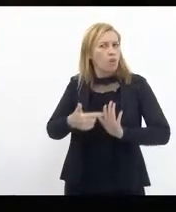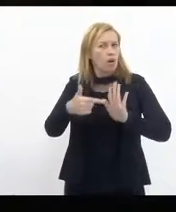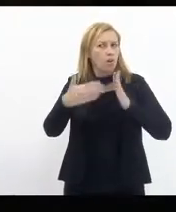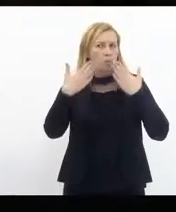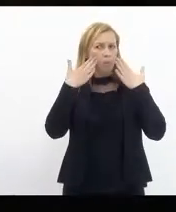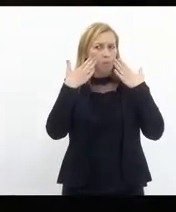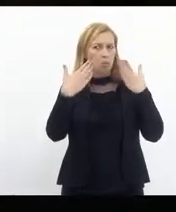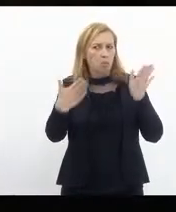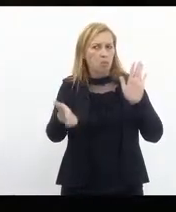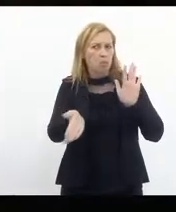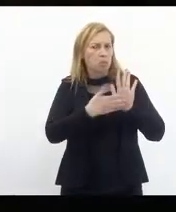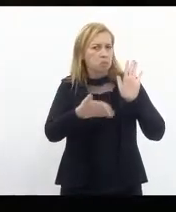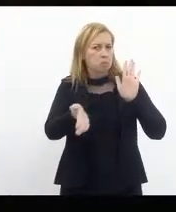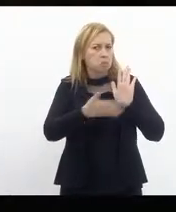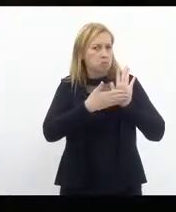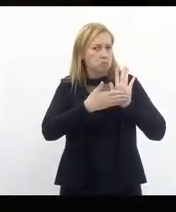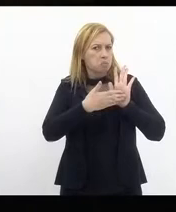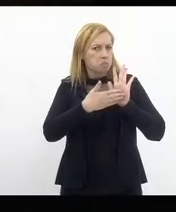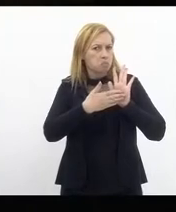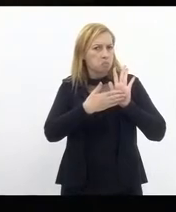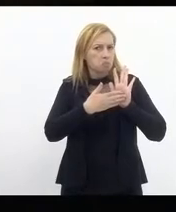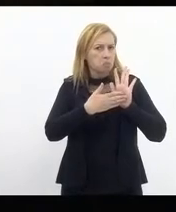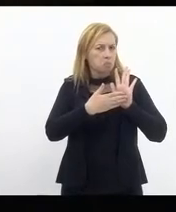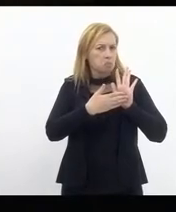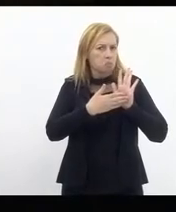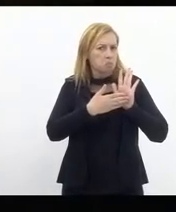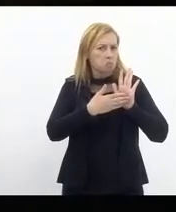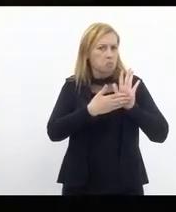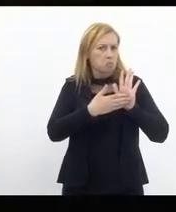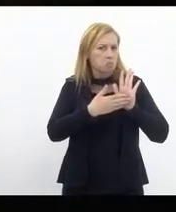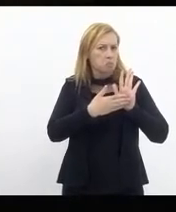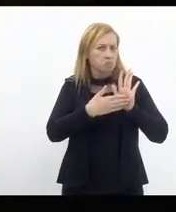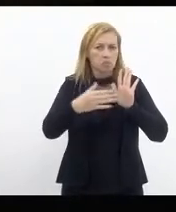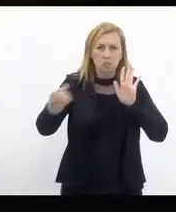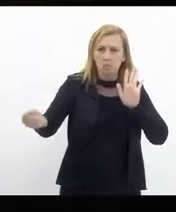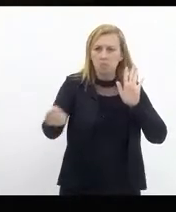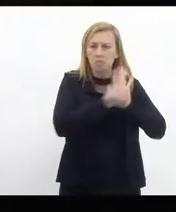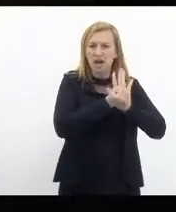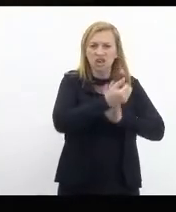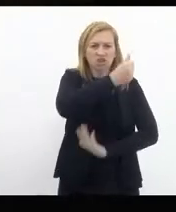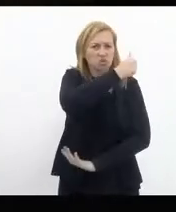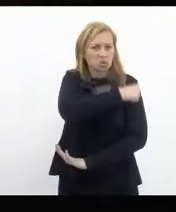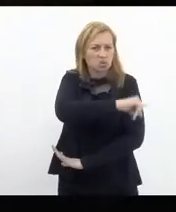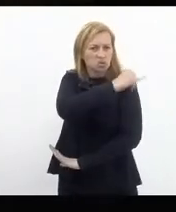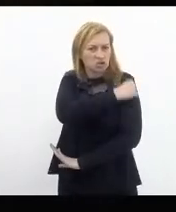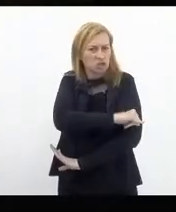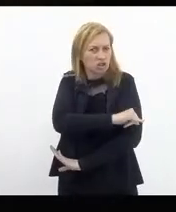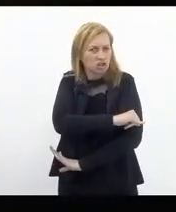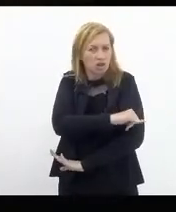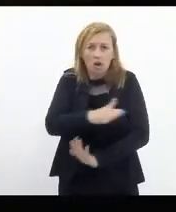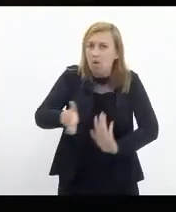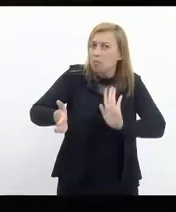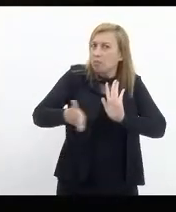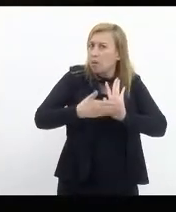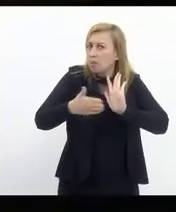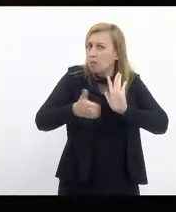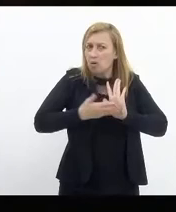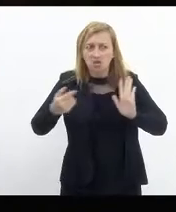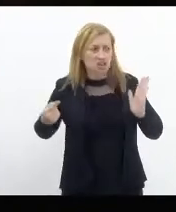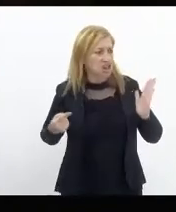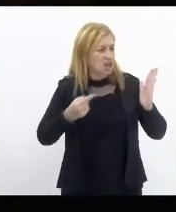propostas denominada Pacto Rio de Janeiro, propostas essas que